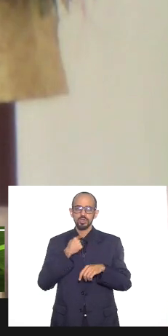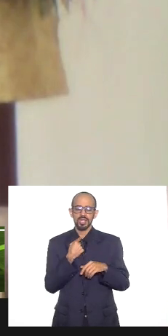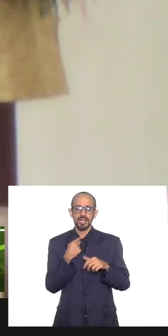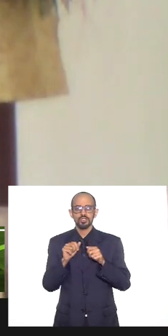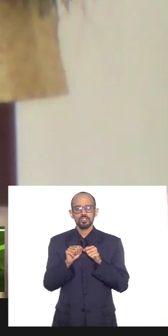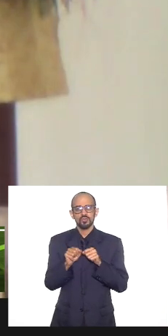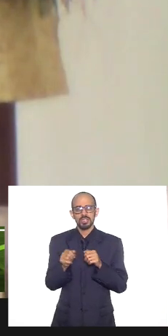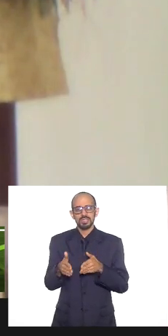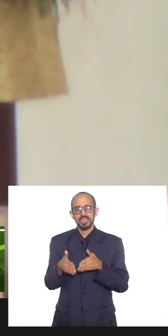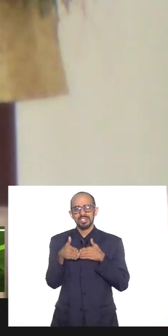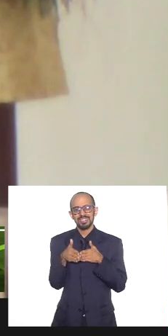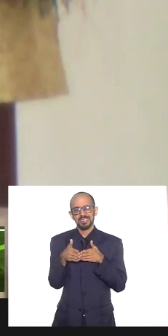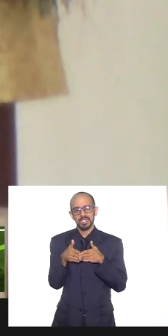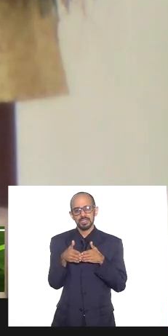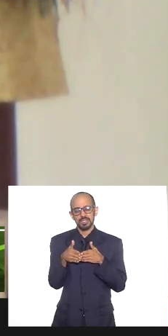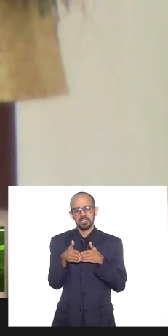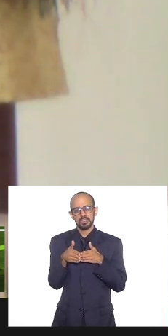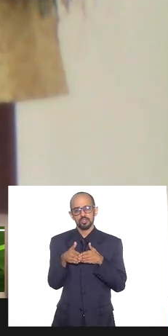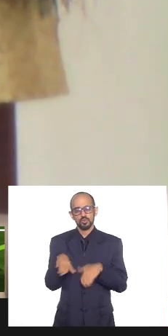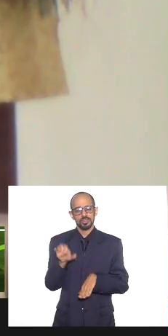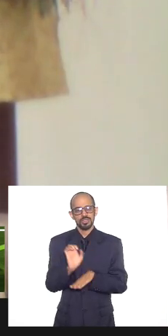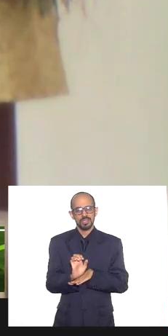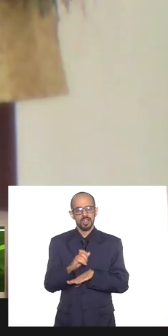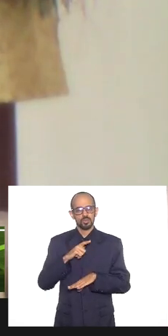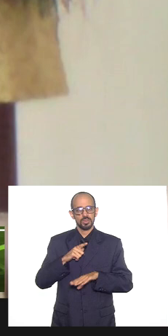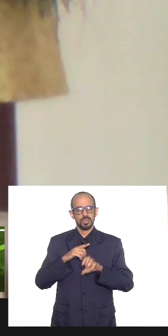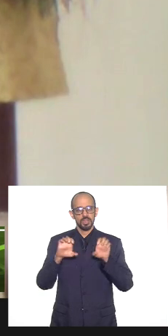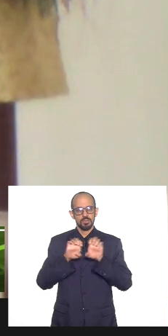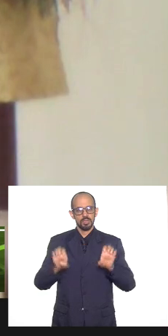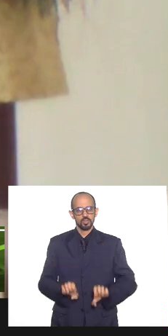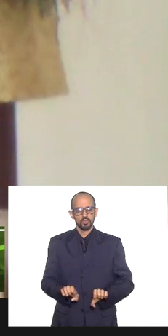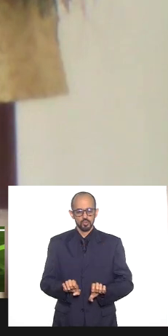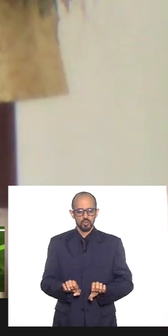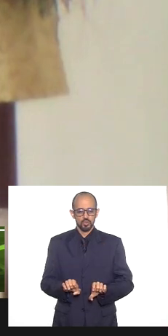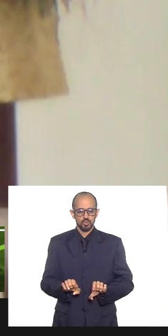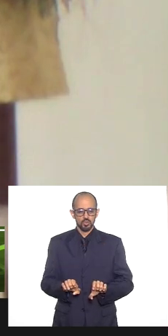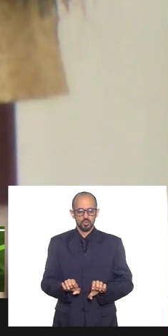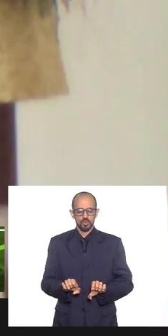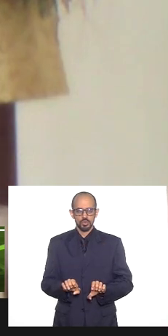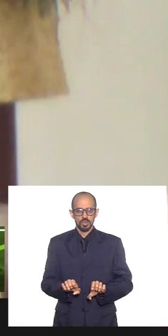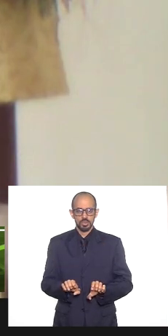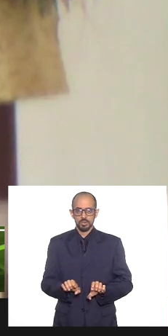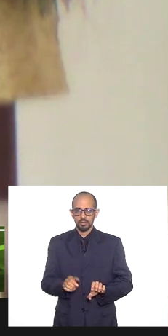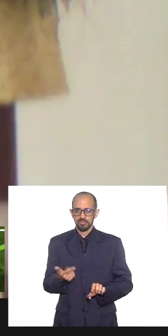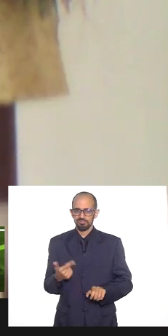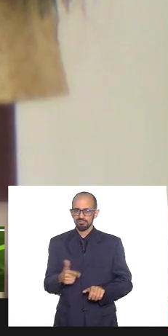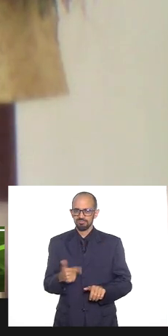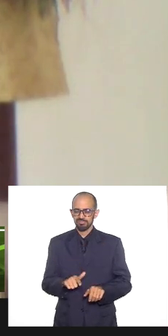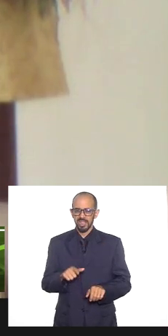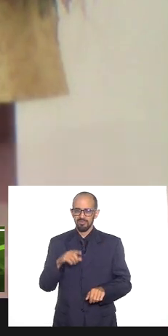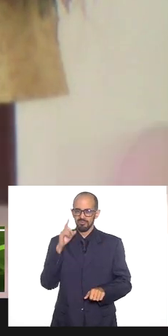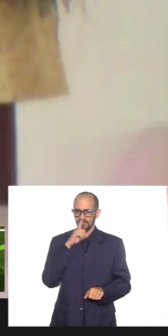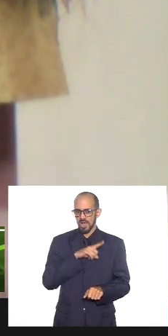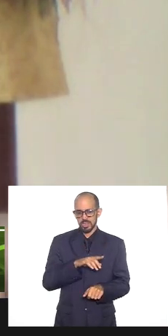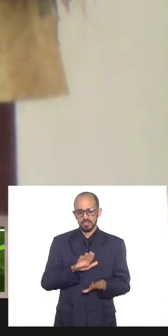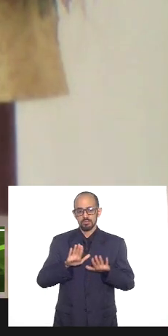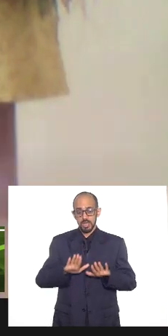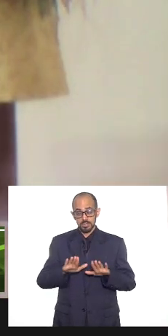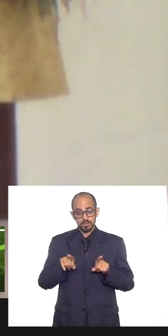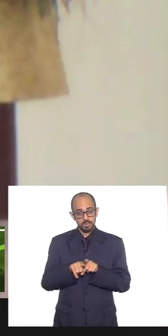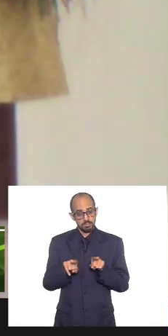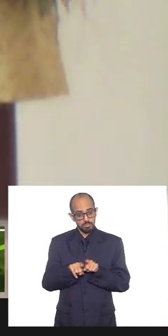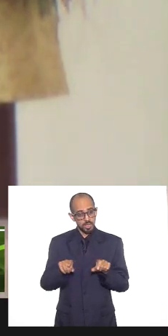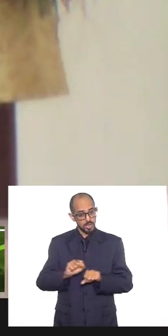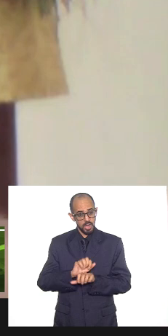no Estado que tem uma estrutura, e essa estrutura é como o quê? Inabalável. E aí, claro, a gente vai